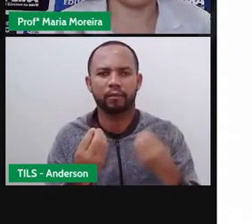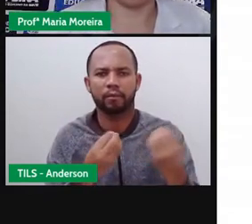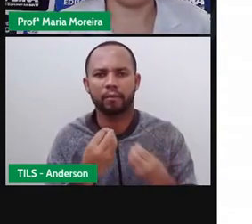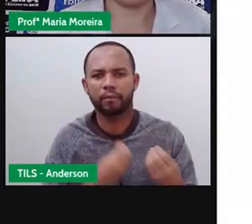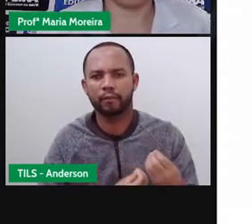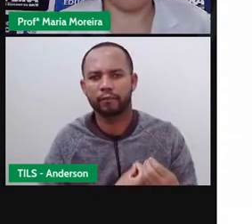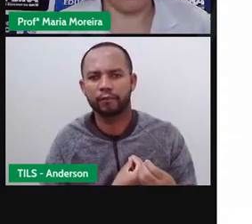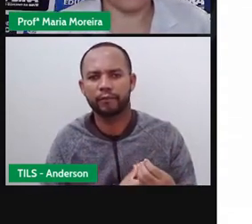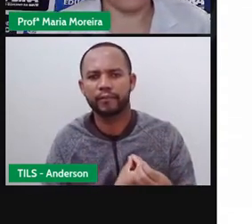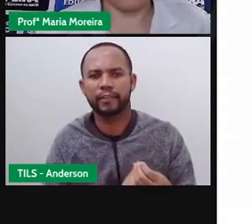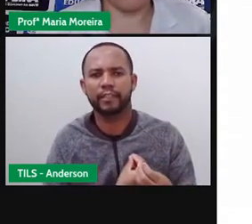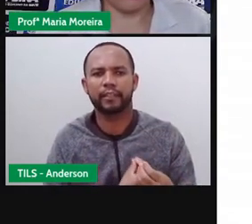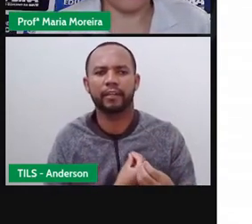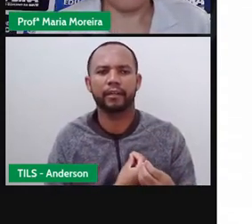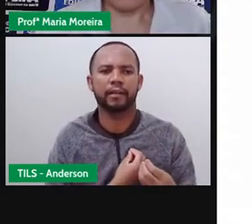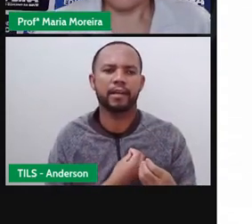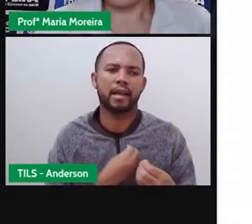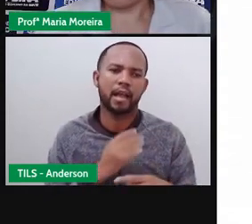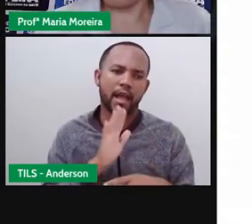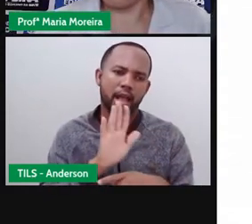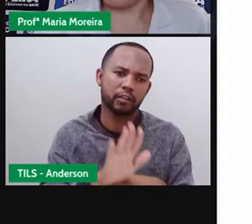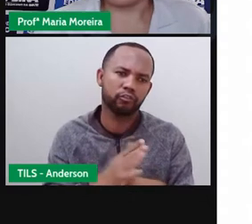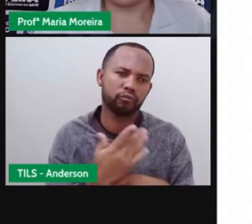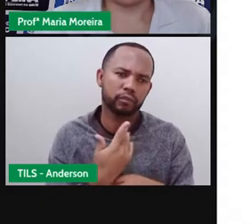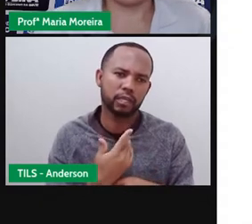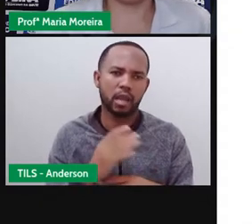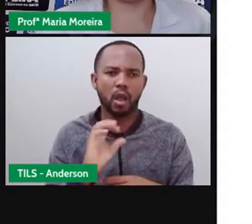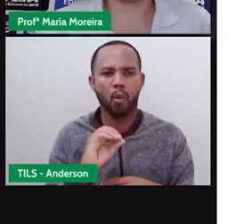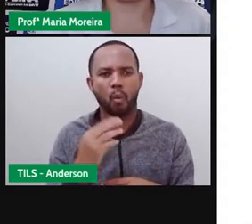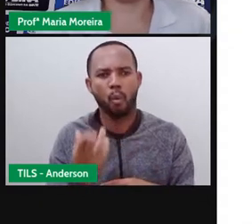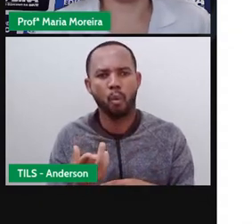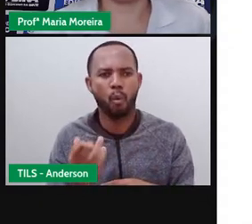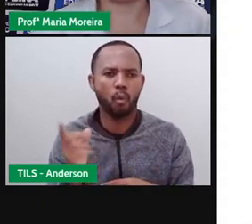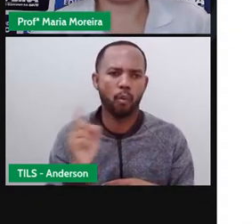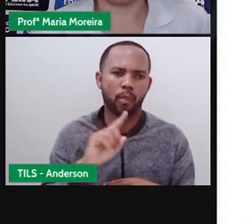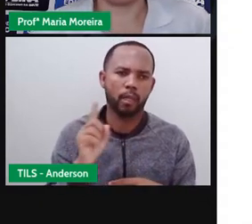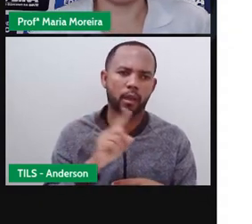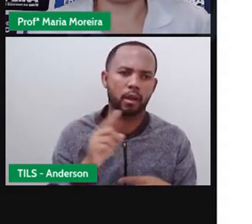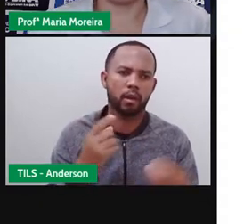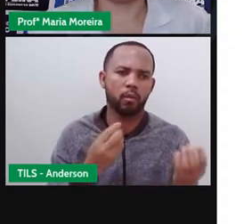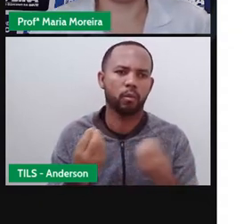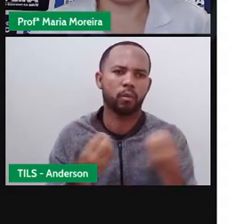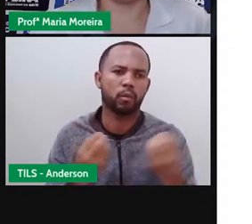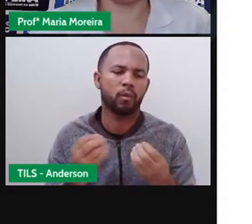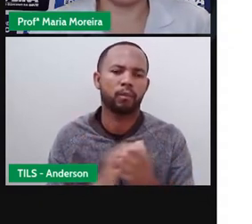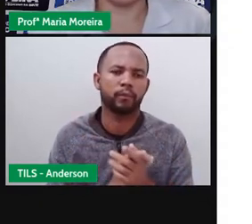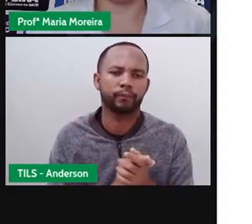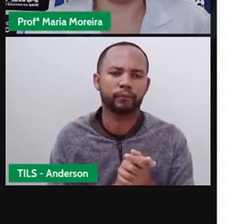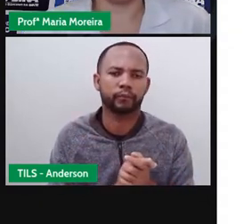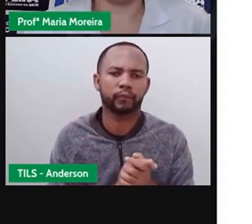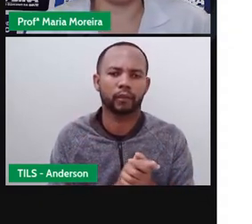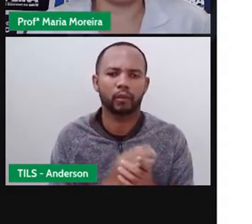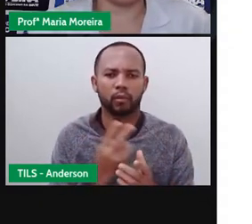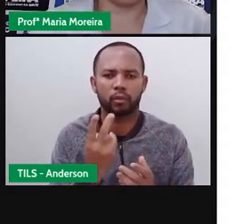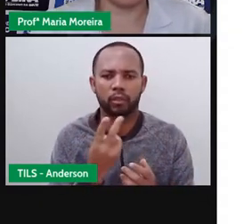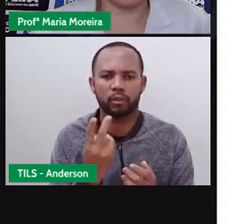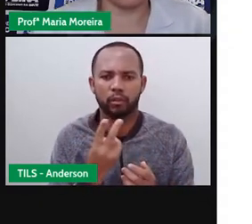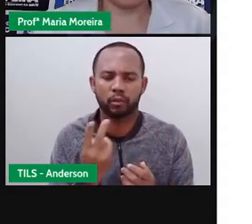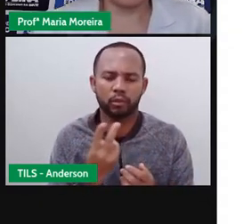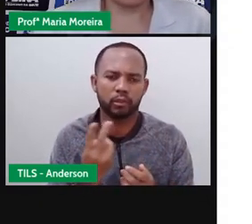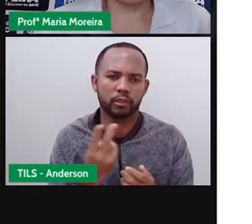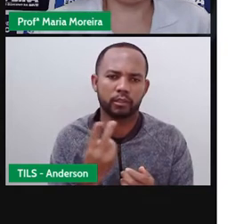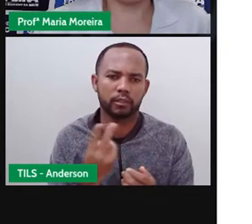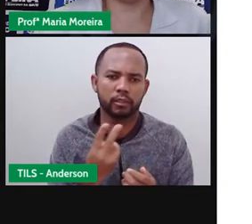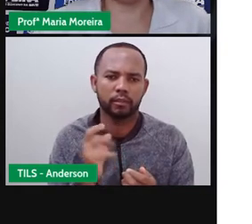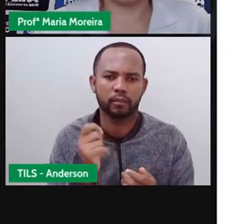E se o leão iria ajudar o ratinho ou não. Depois, né? Desenvolvendo o texto de forma que as personagens interagem em torno de uma situação.